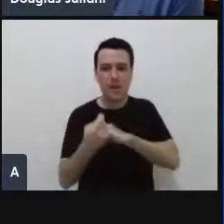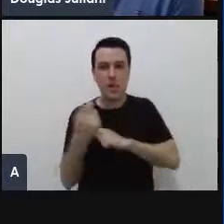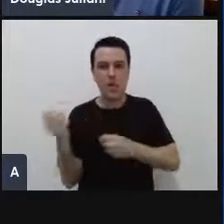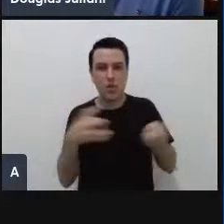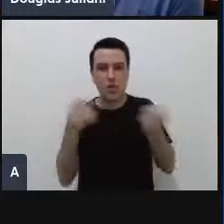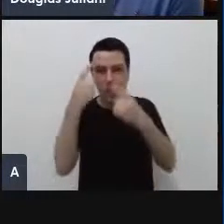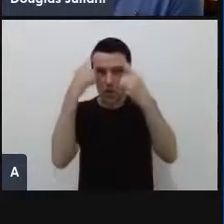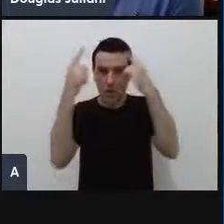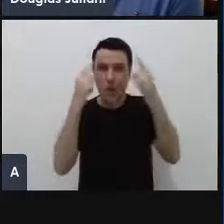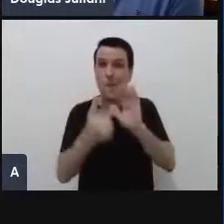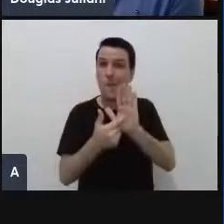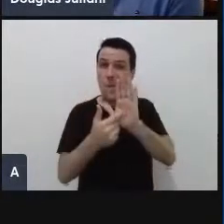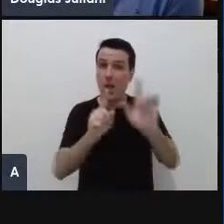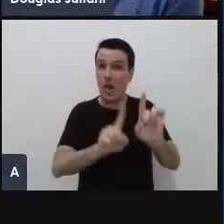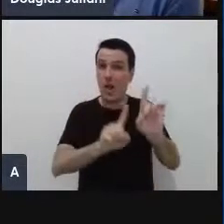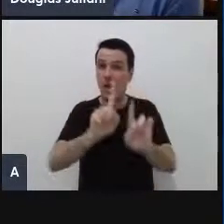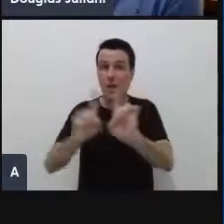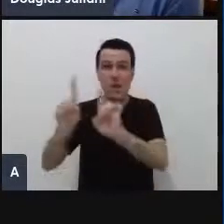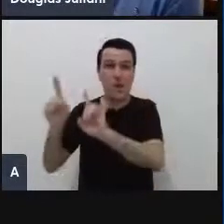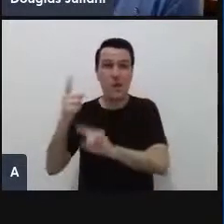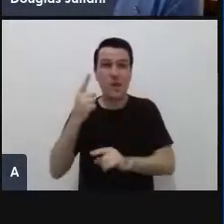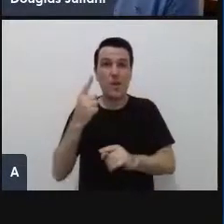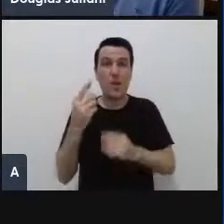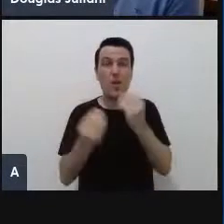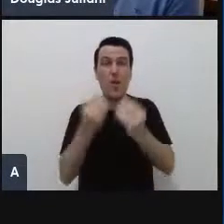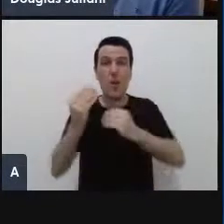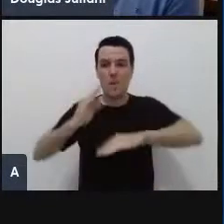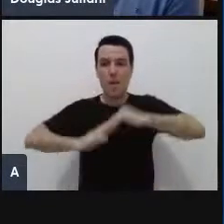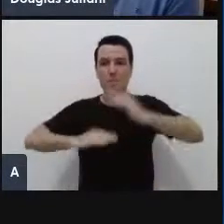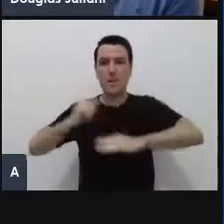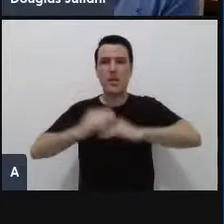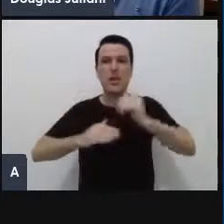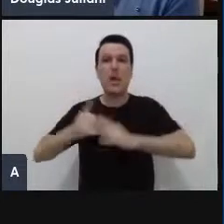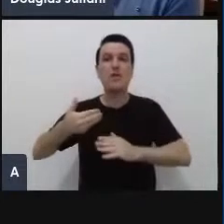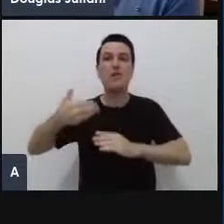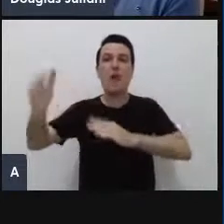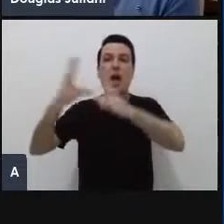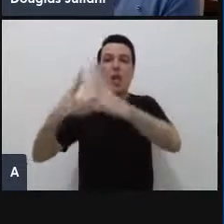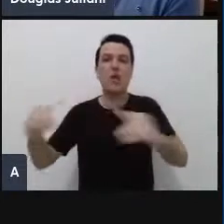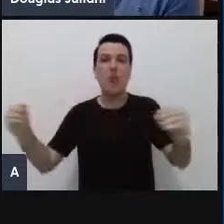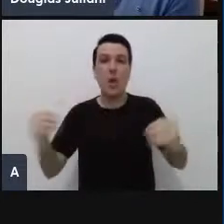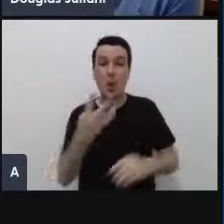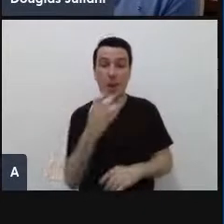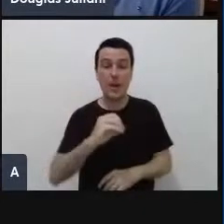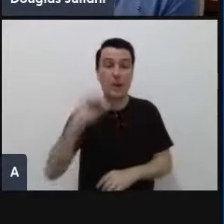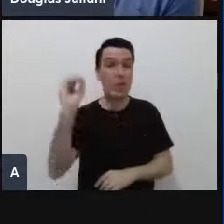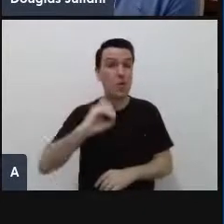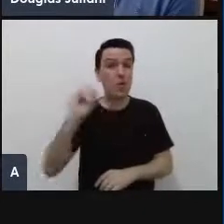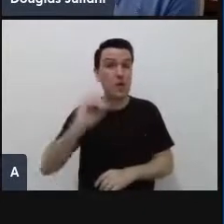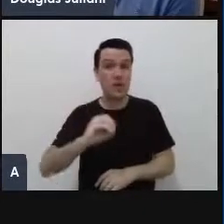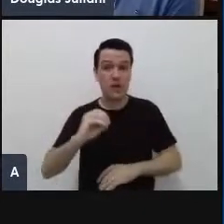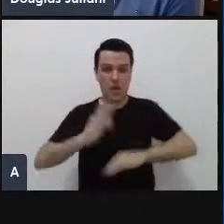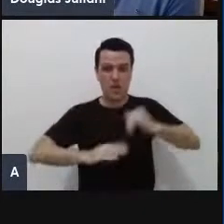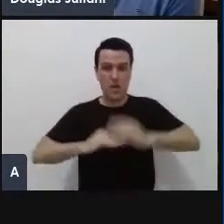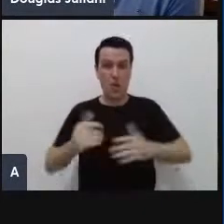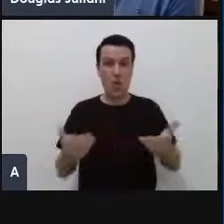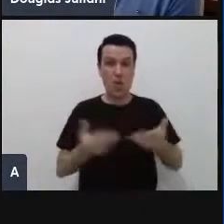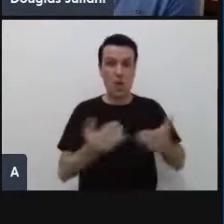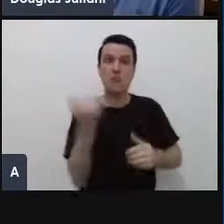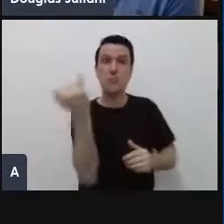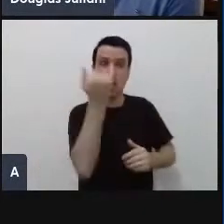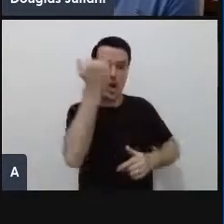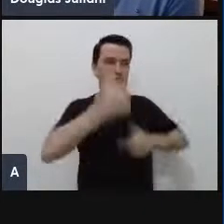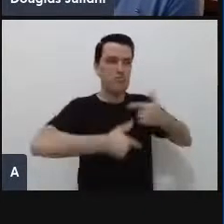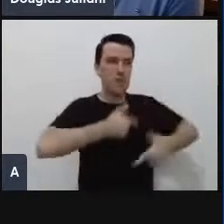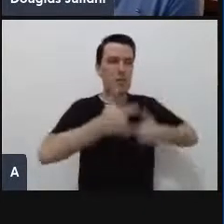estatísticas sobre a obsolência das habilidades. Cerca de 40% das habilidades hoje consideradas essenciais